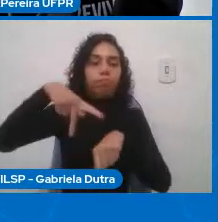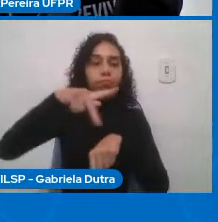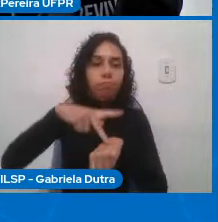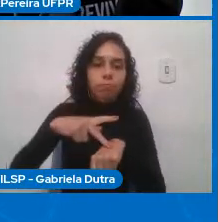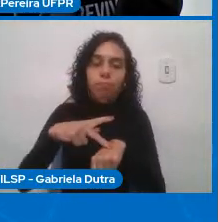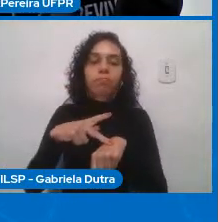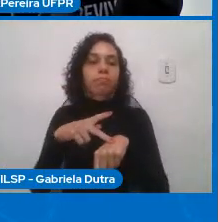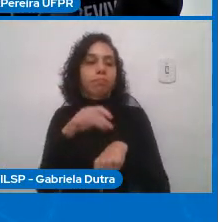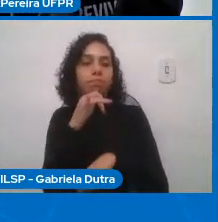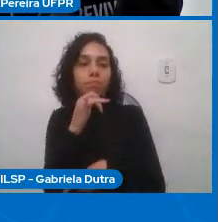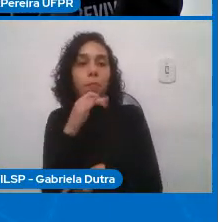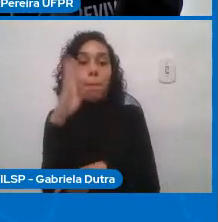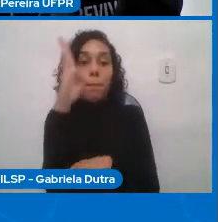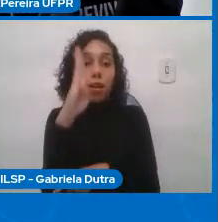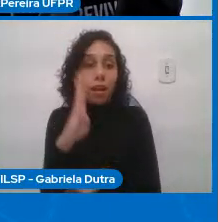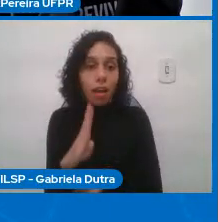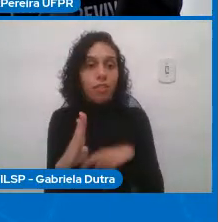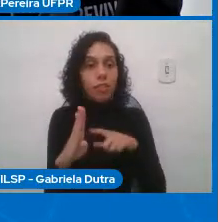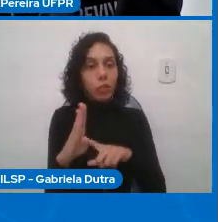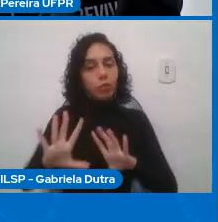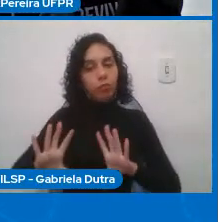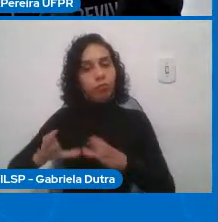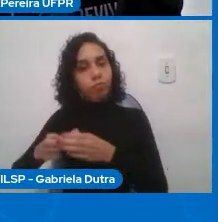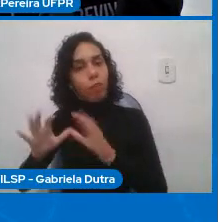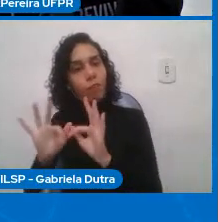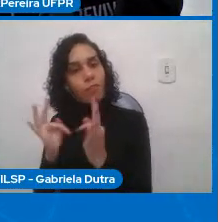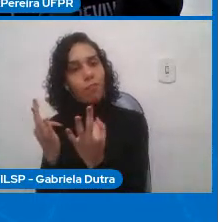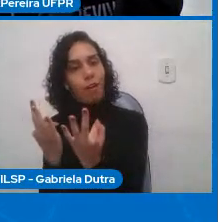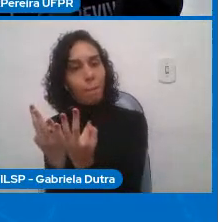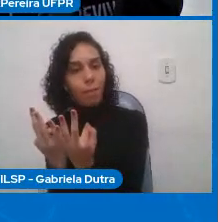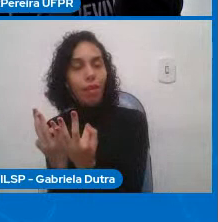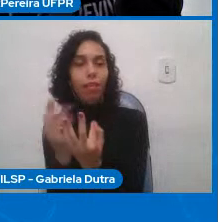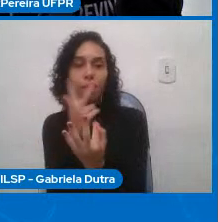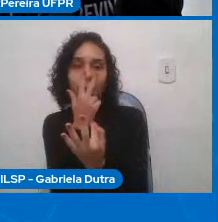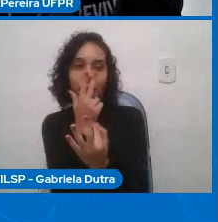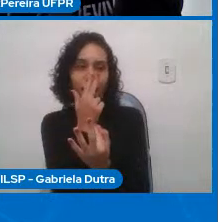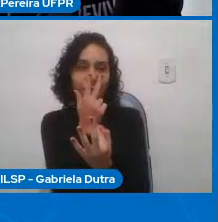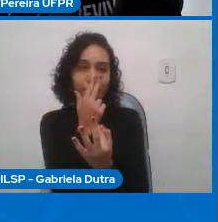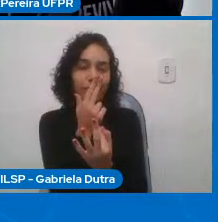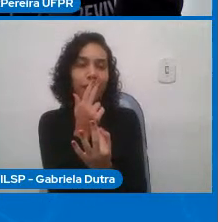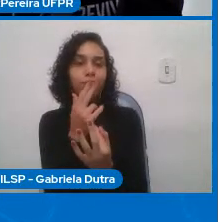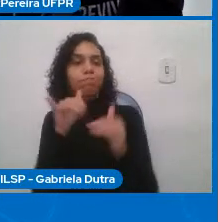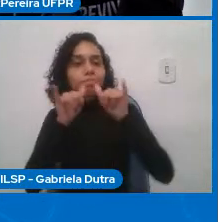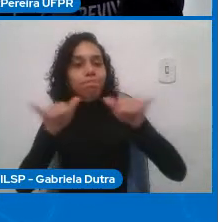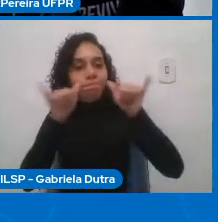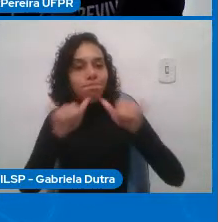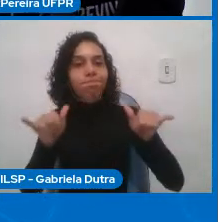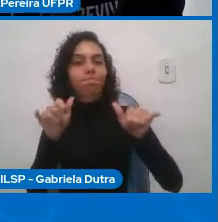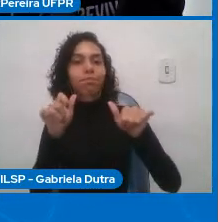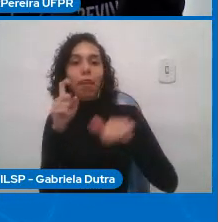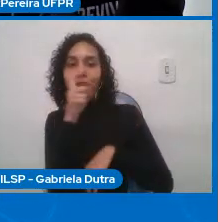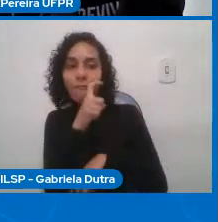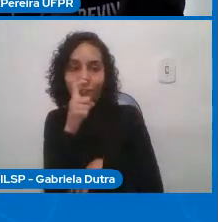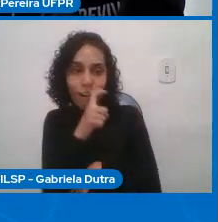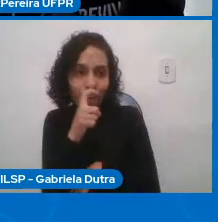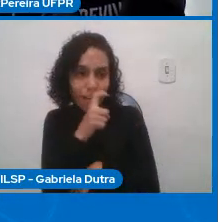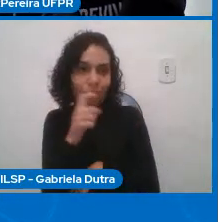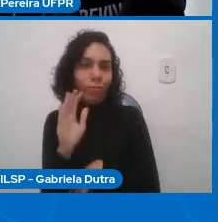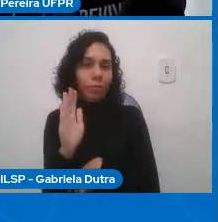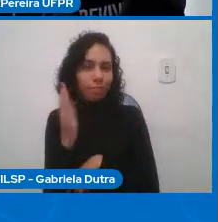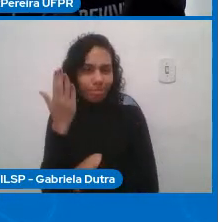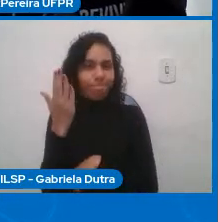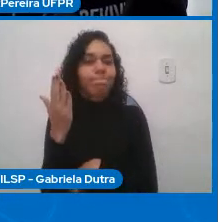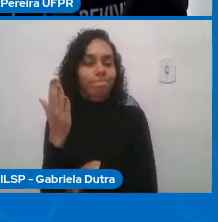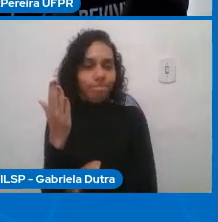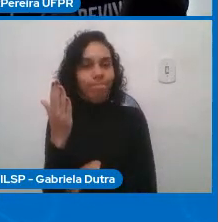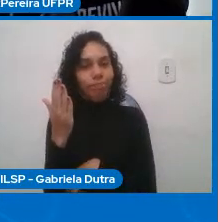os grupos de família eram os principais vetores de notícias falsas pelo WhatsApp. E aqui, é redundante destacar o impacto